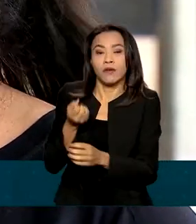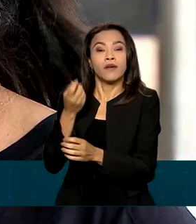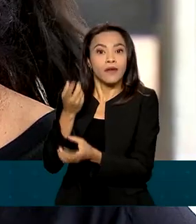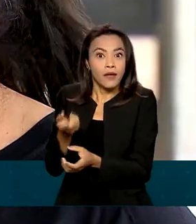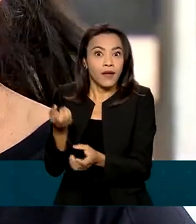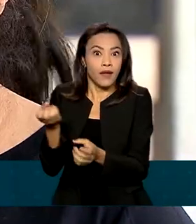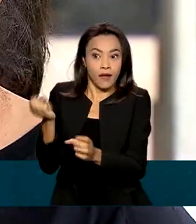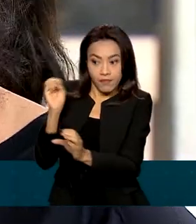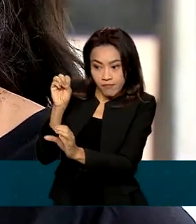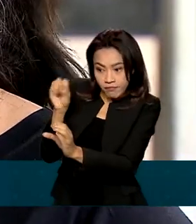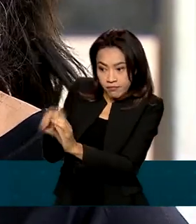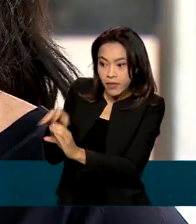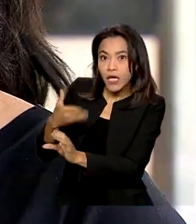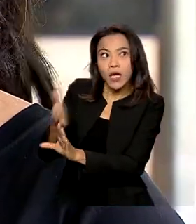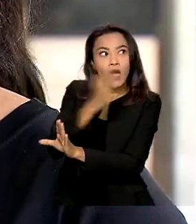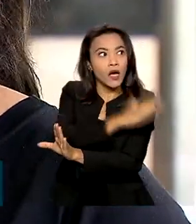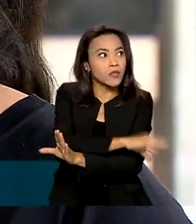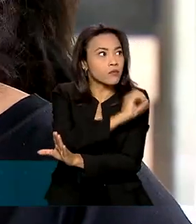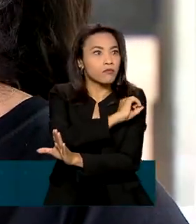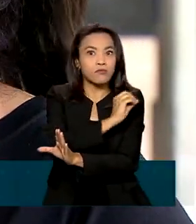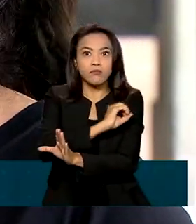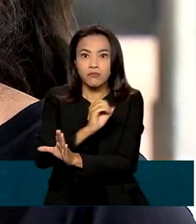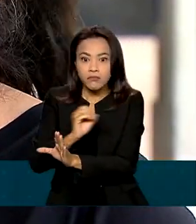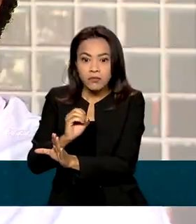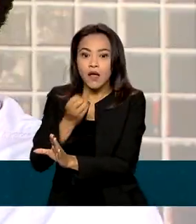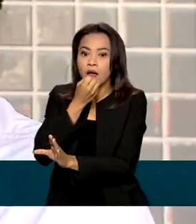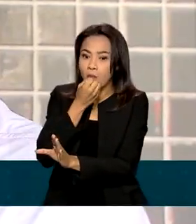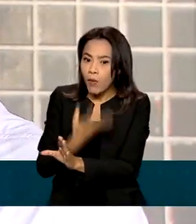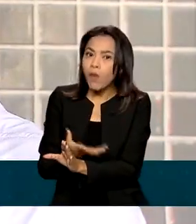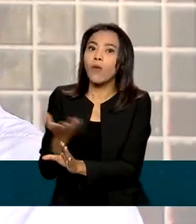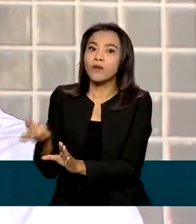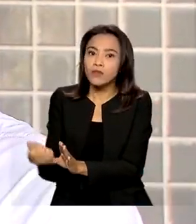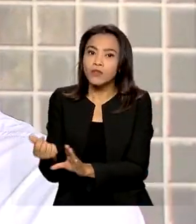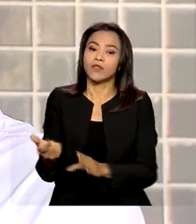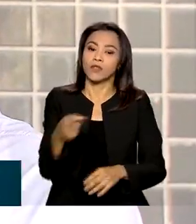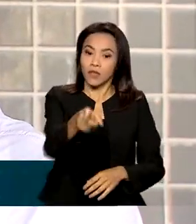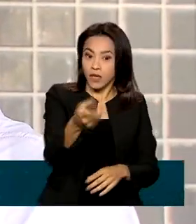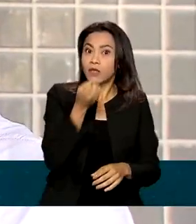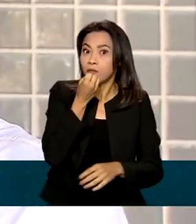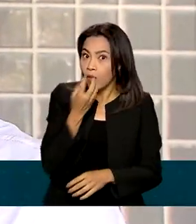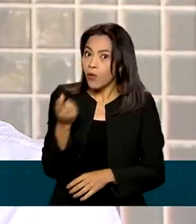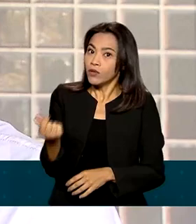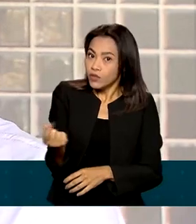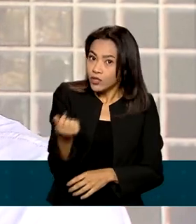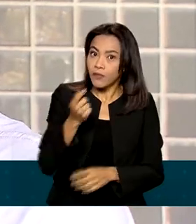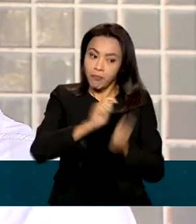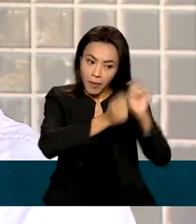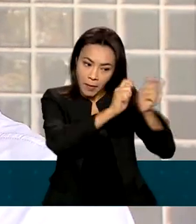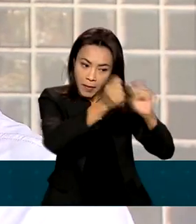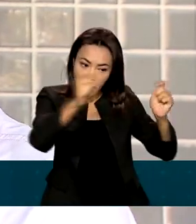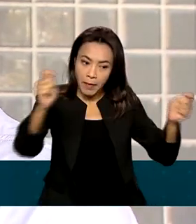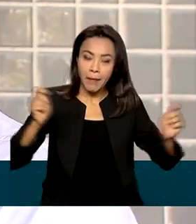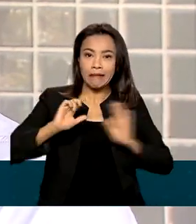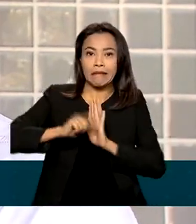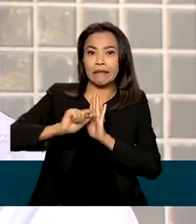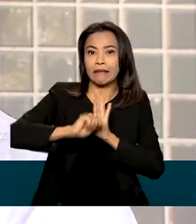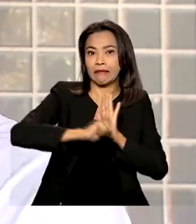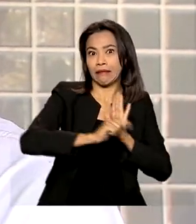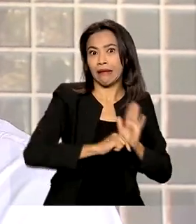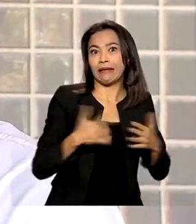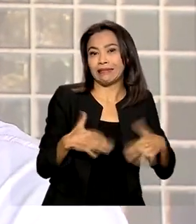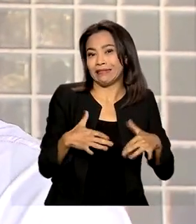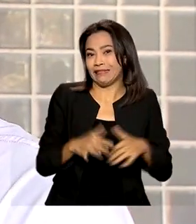coisa nova que a gente não via antes, é muito bom. Ah, esse dinheiro aí já vai ser para pagar as contas, né? Que a gente tem aí atrasada, né?